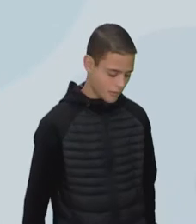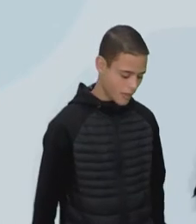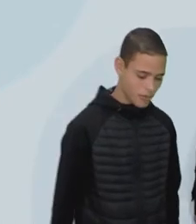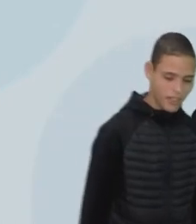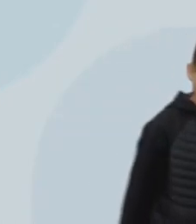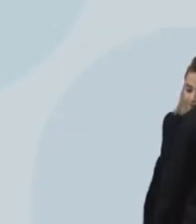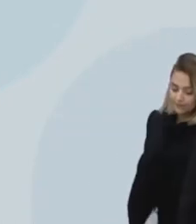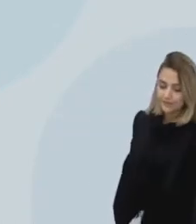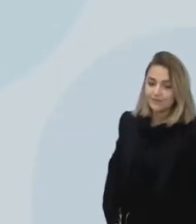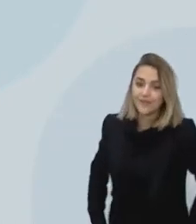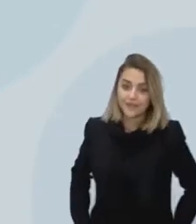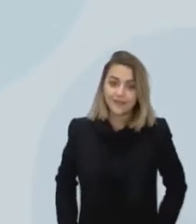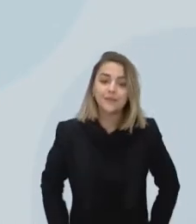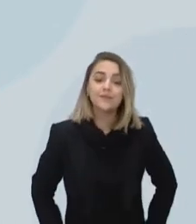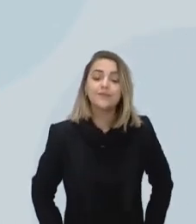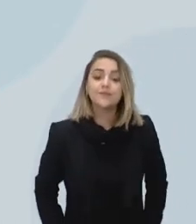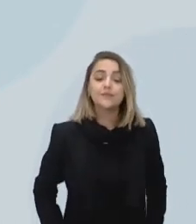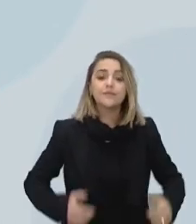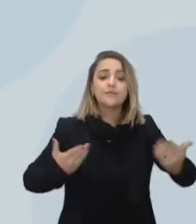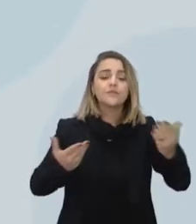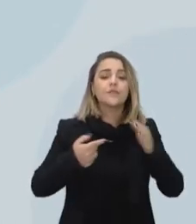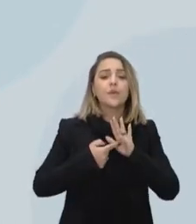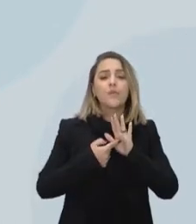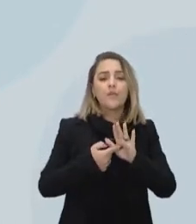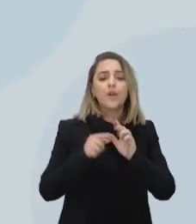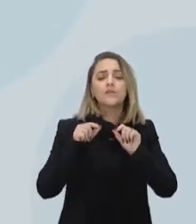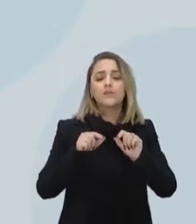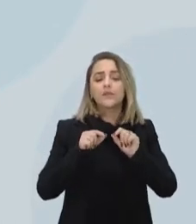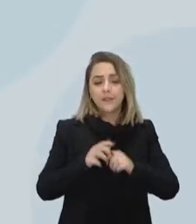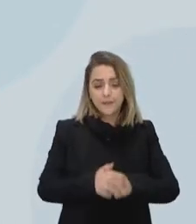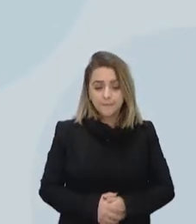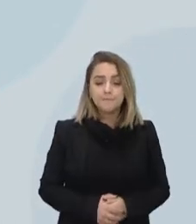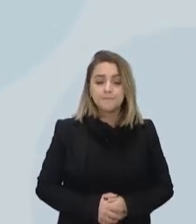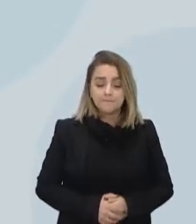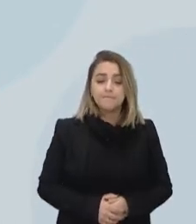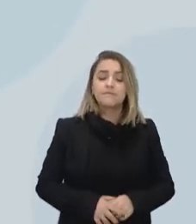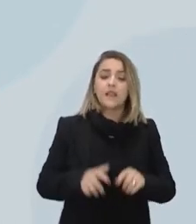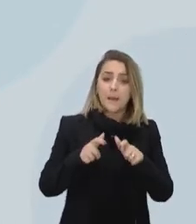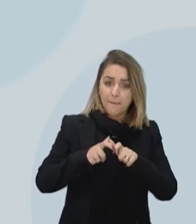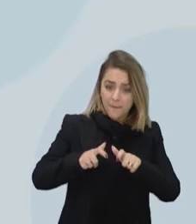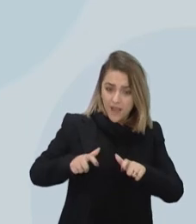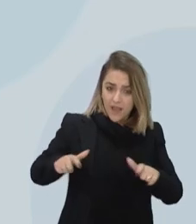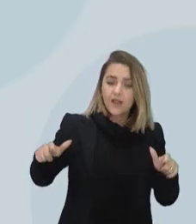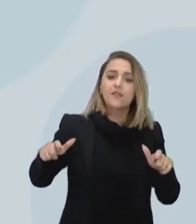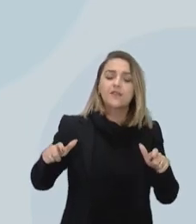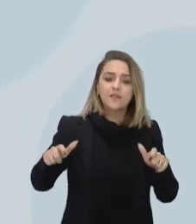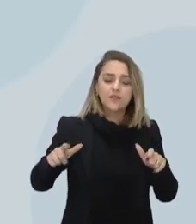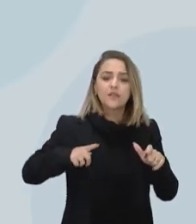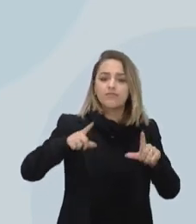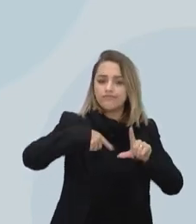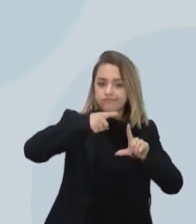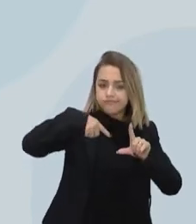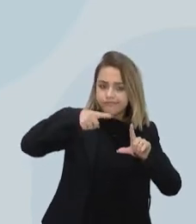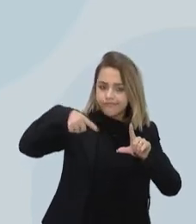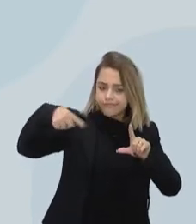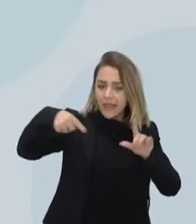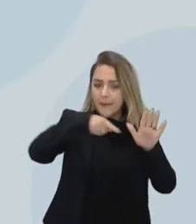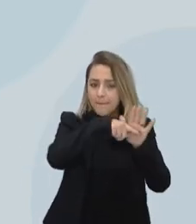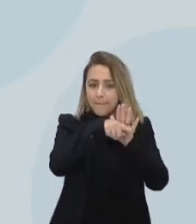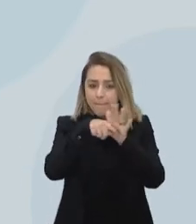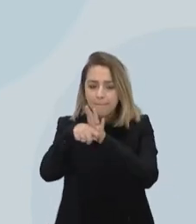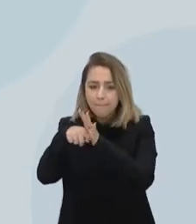E isso se verifica, então, amplamente, né? Nas estatísticas que o IBGE